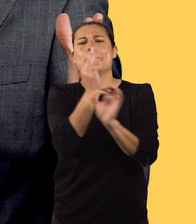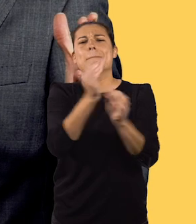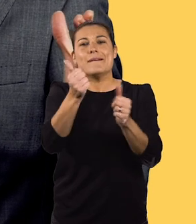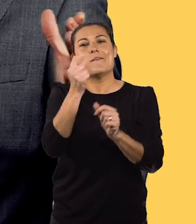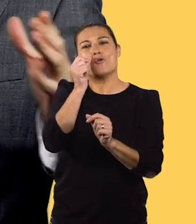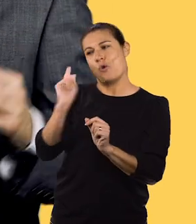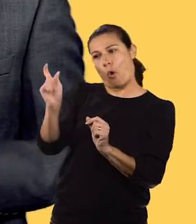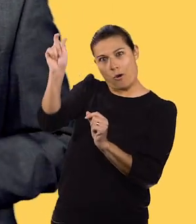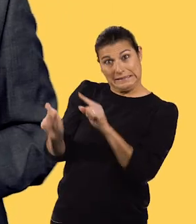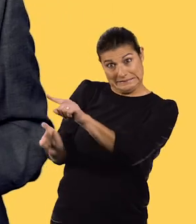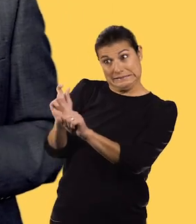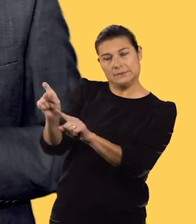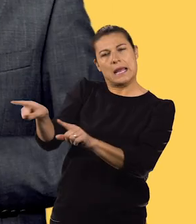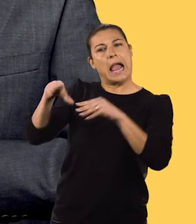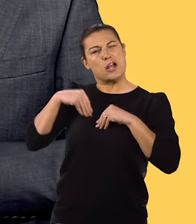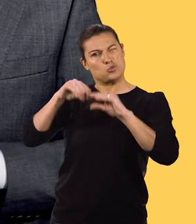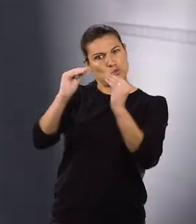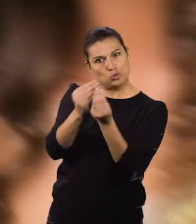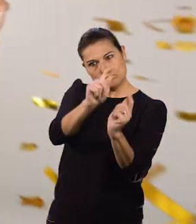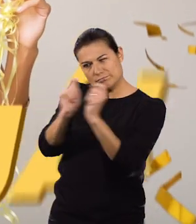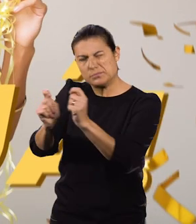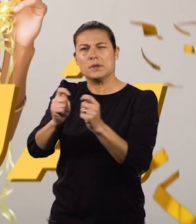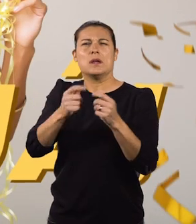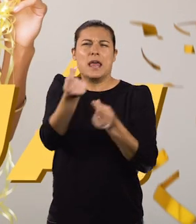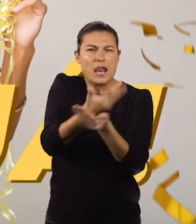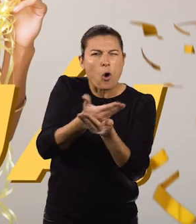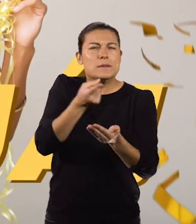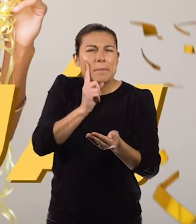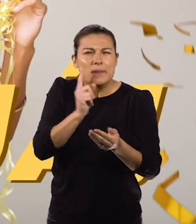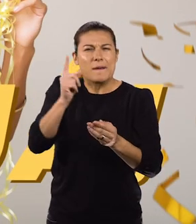Testa de Ferro, pronto a assumir todos os seus negócios duvidosos. Ligue já.